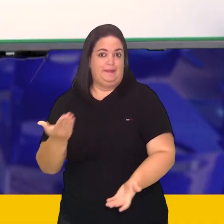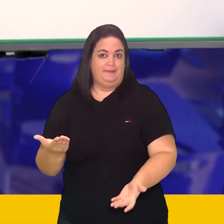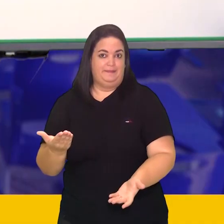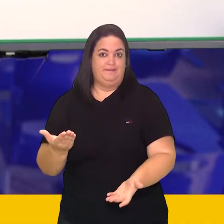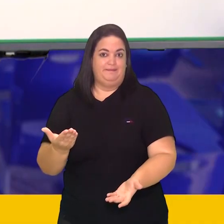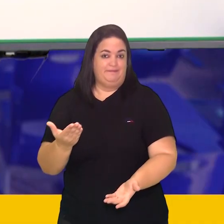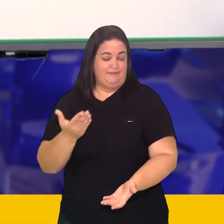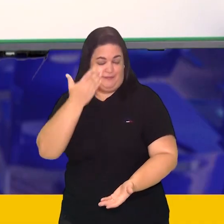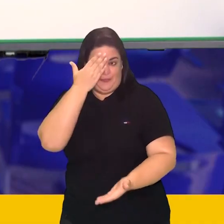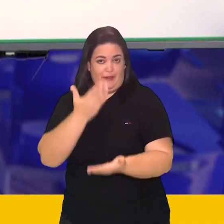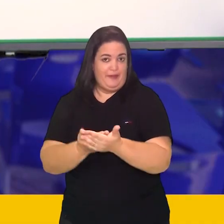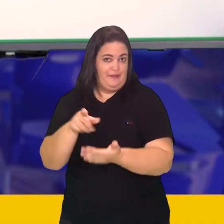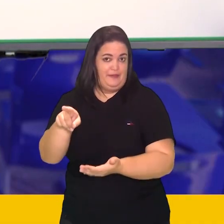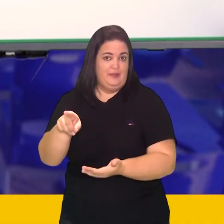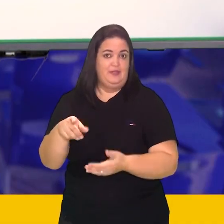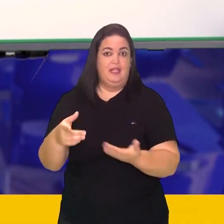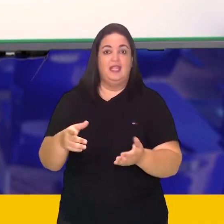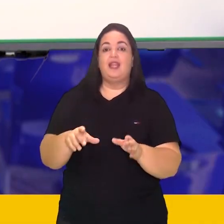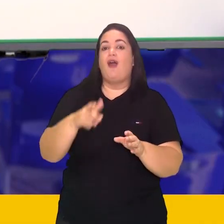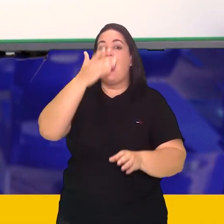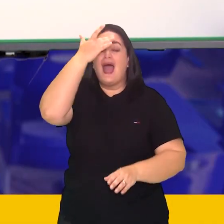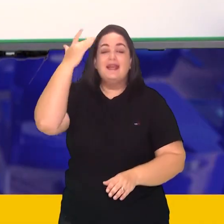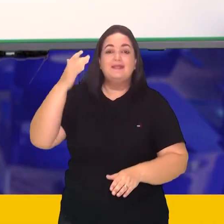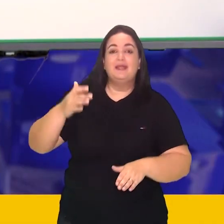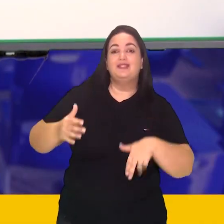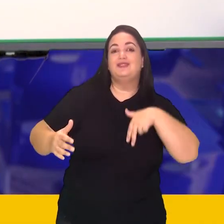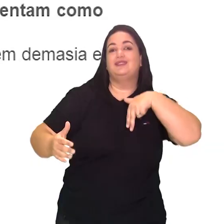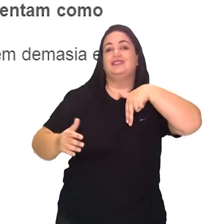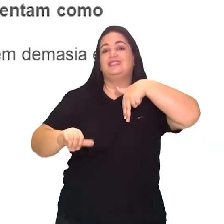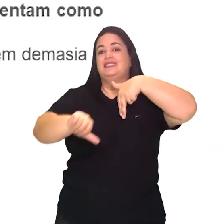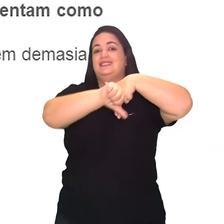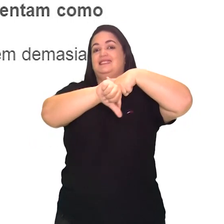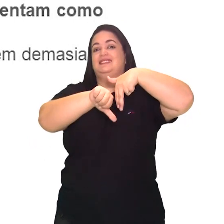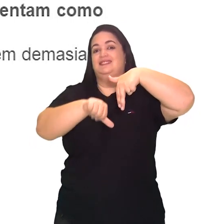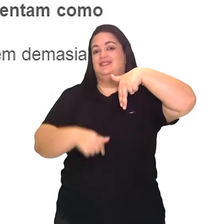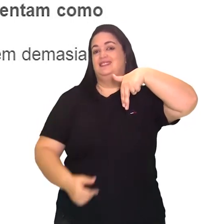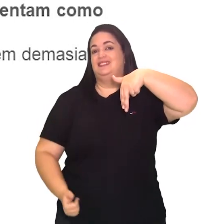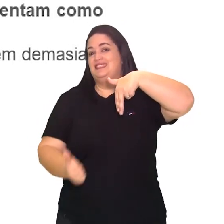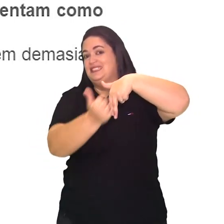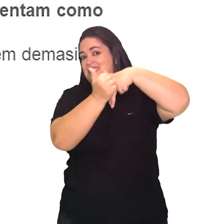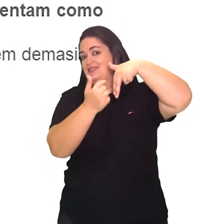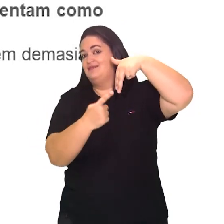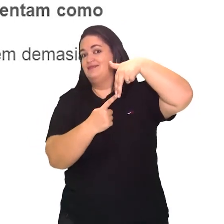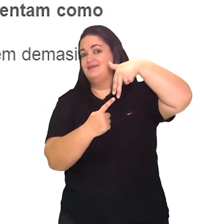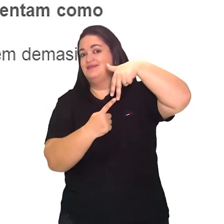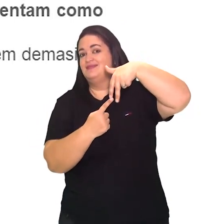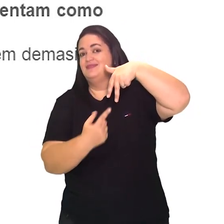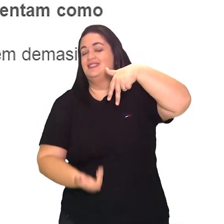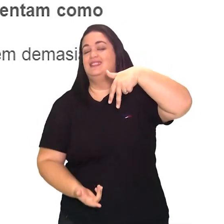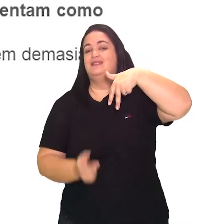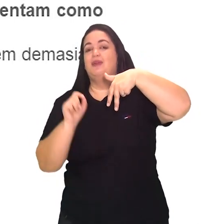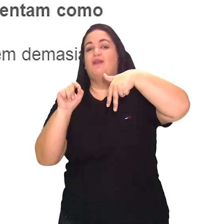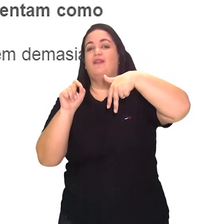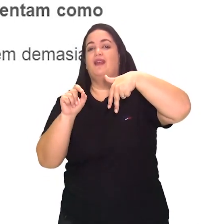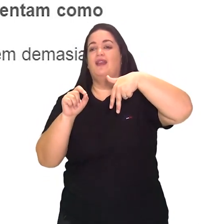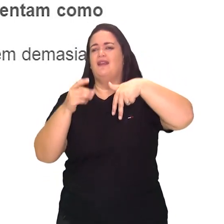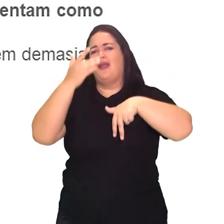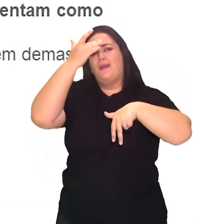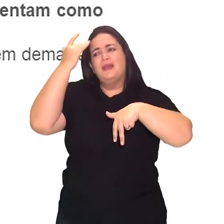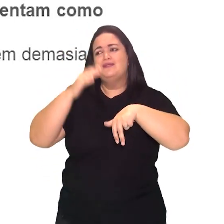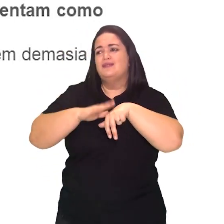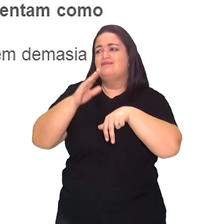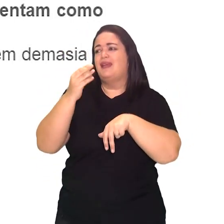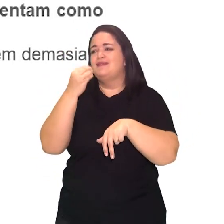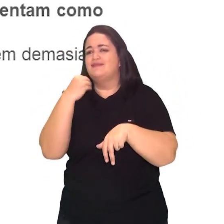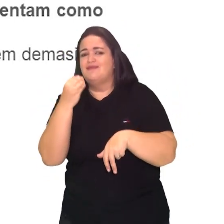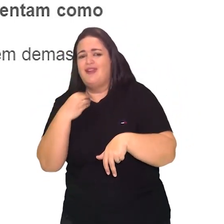vítimas? Quem são, pessoal, nesse tipo de história? São quase sempre pessoas em situações de vulnerabilidade